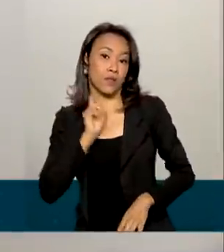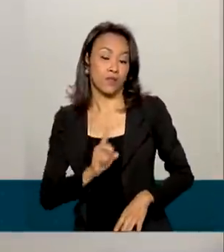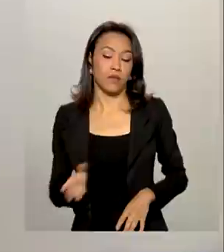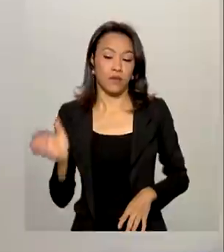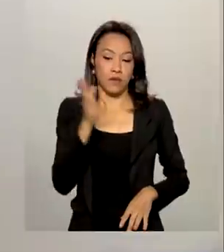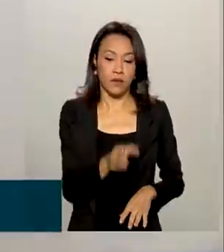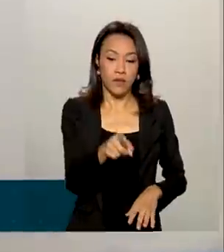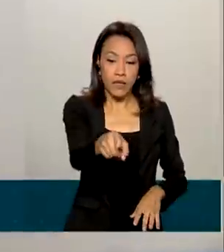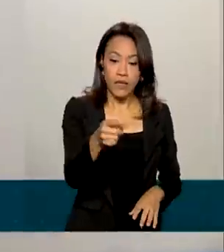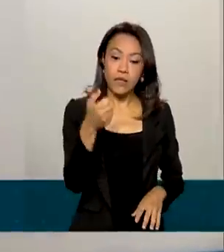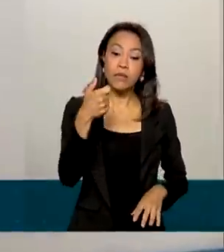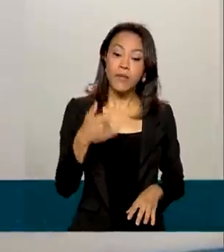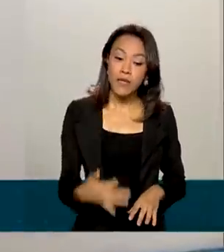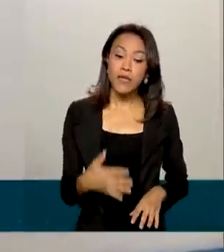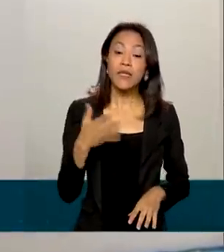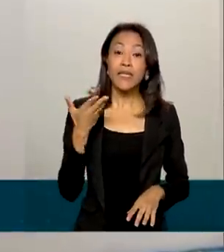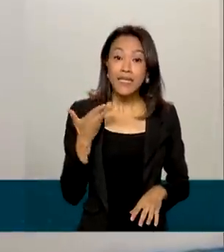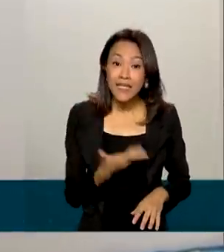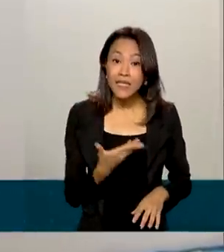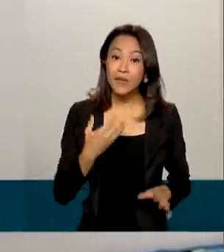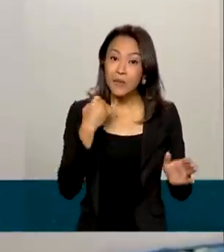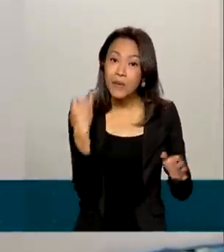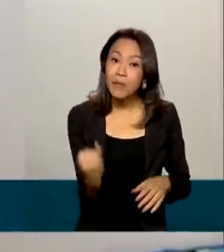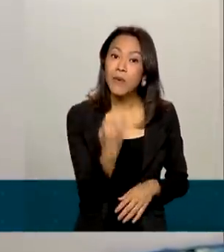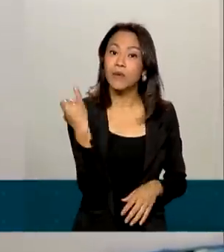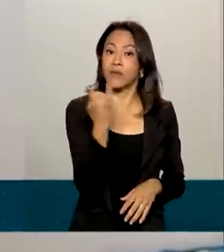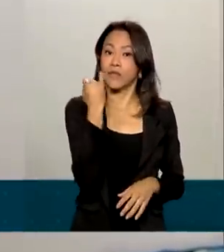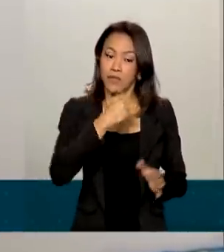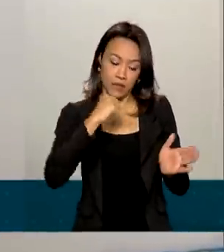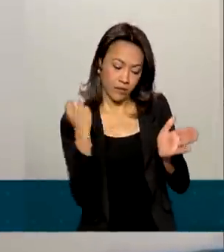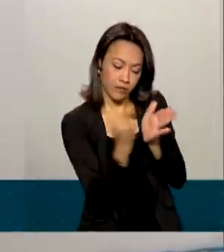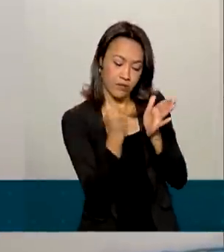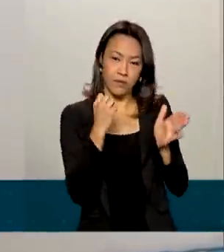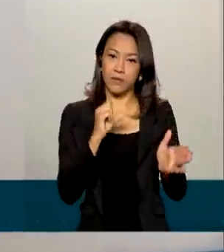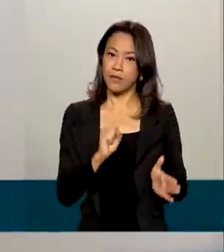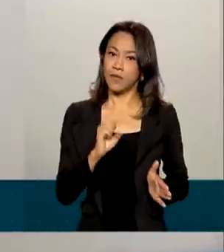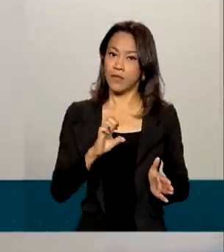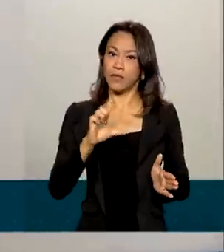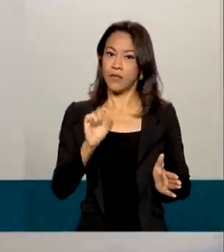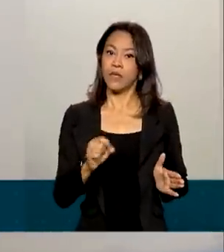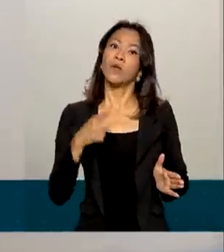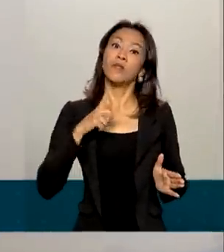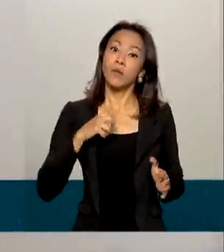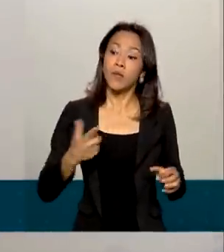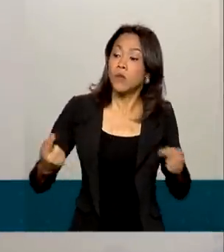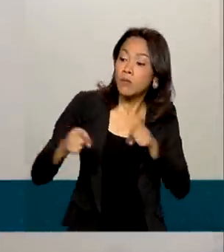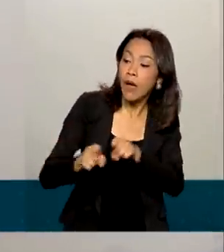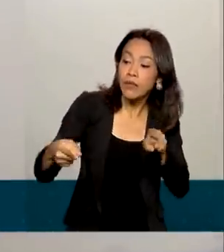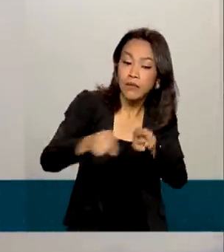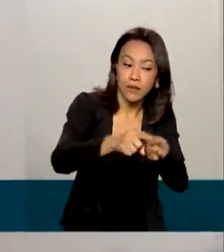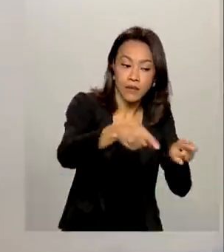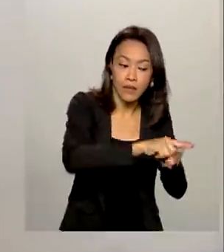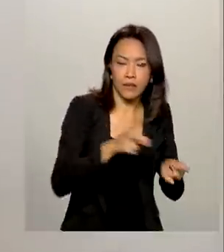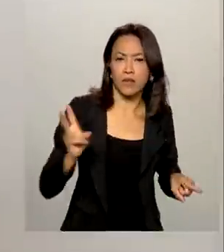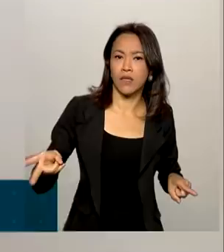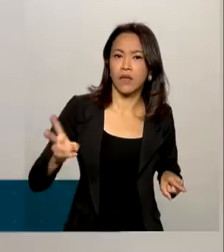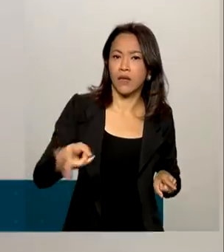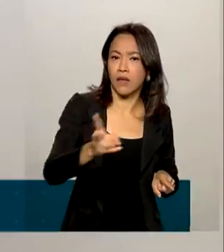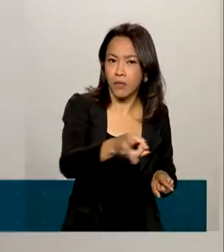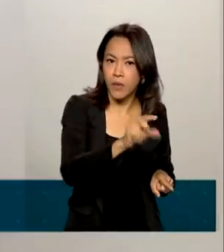importante, não só para os apicultores do norte de Minas, mas também para os parceiros que sempre vinham contribuindo